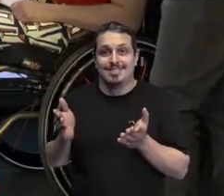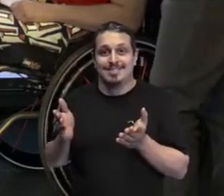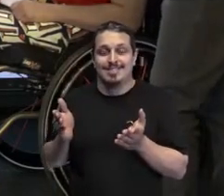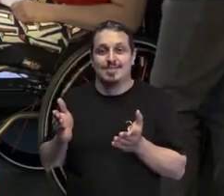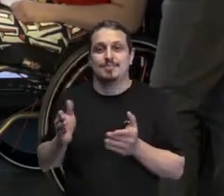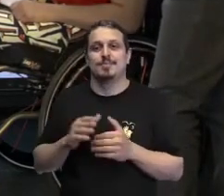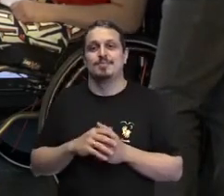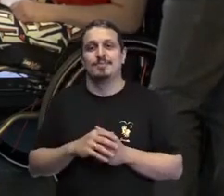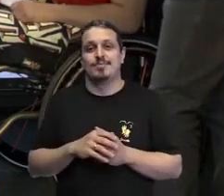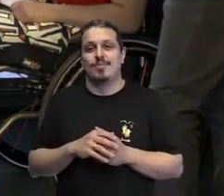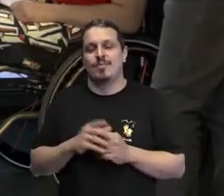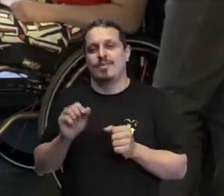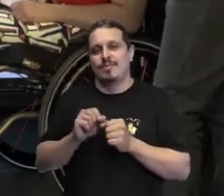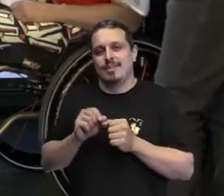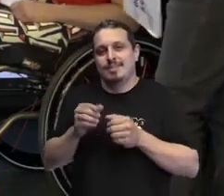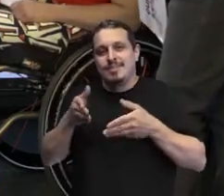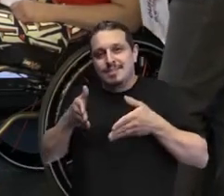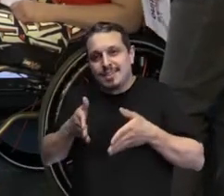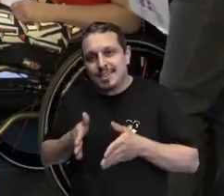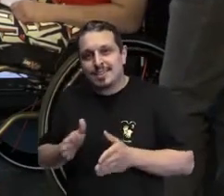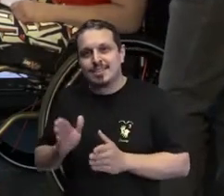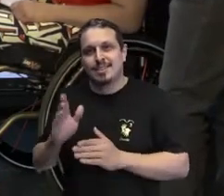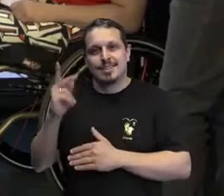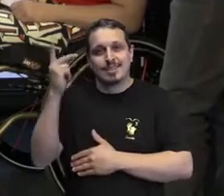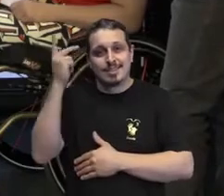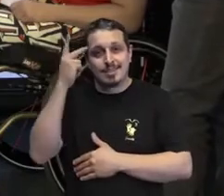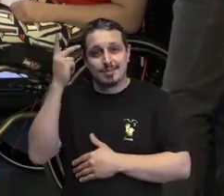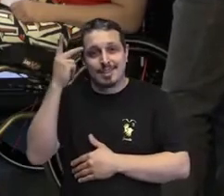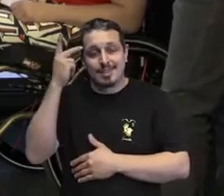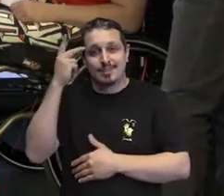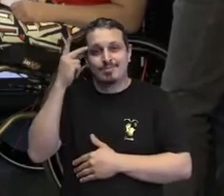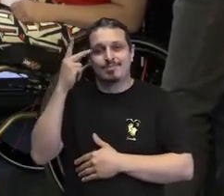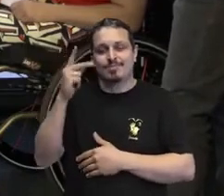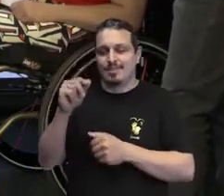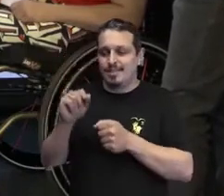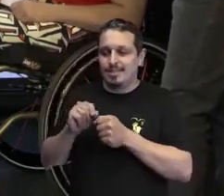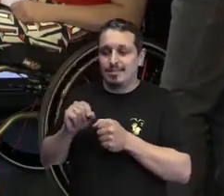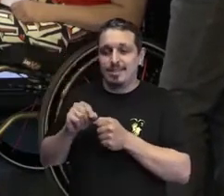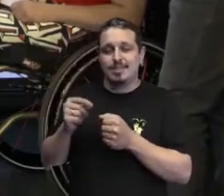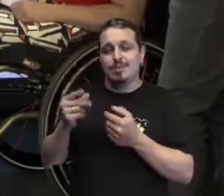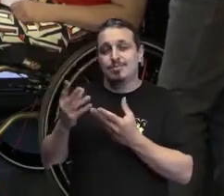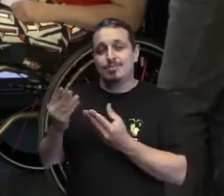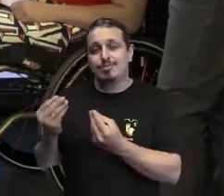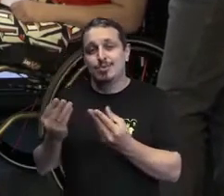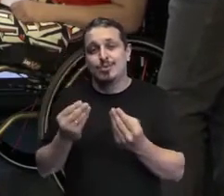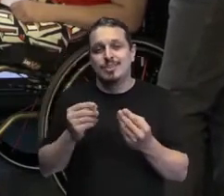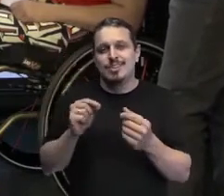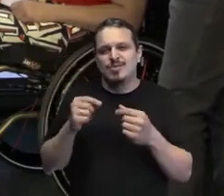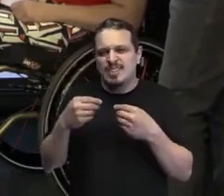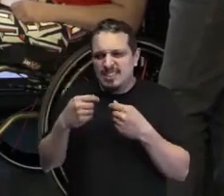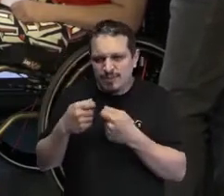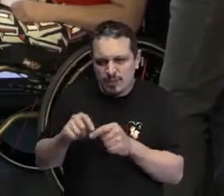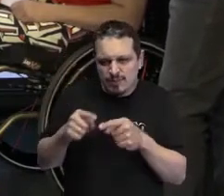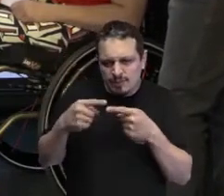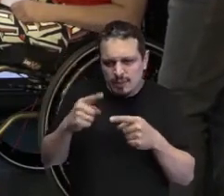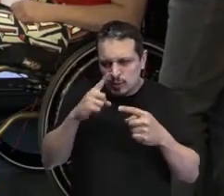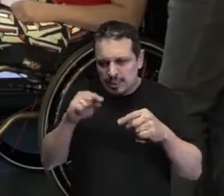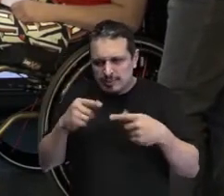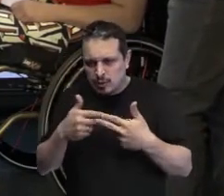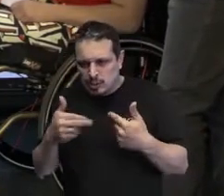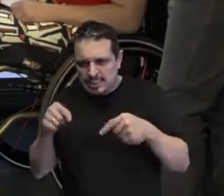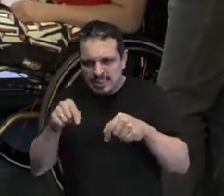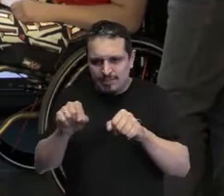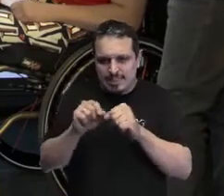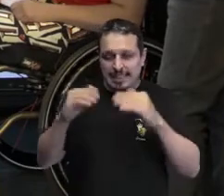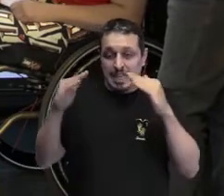Preto, na USP, eu comecei a andar, foi de cirurgia. Então, eu venho quebrando os tabus, principalmente na minha casa, desde muito